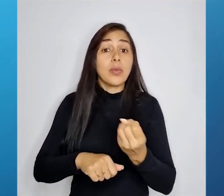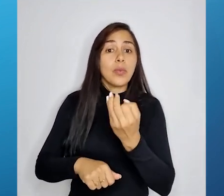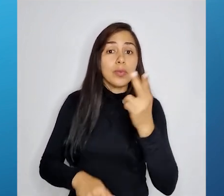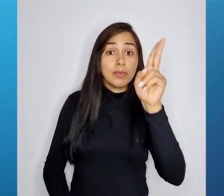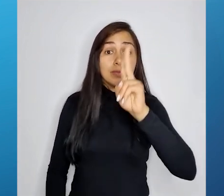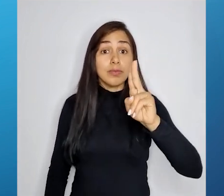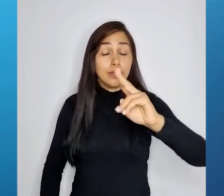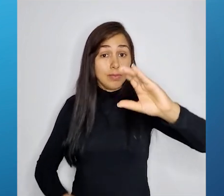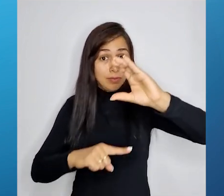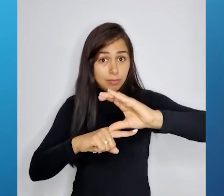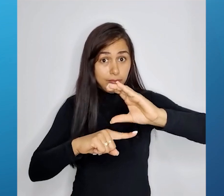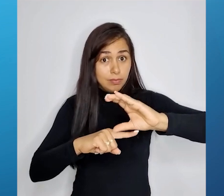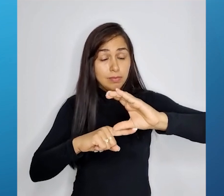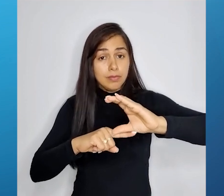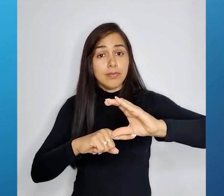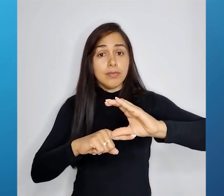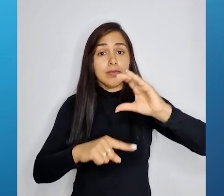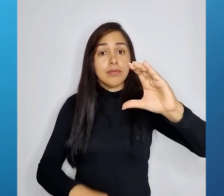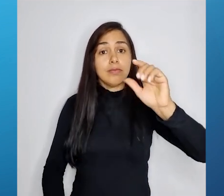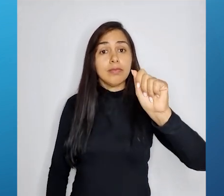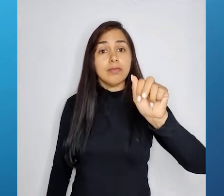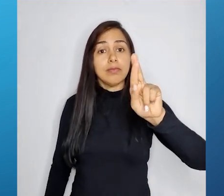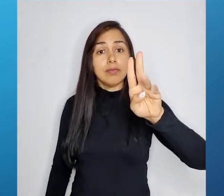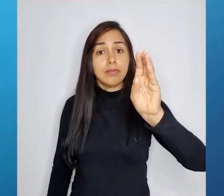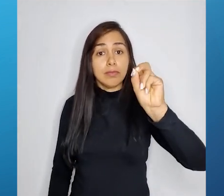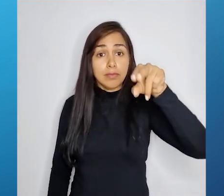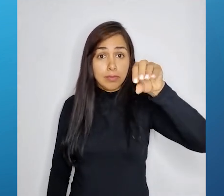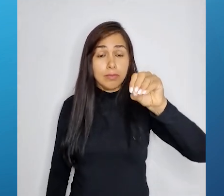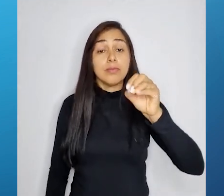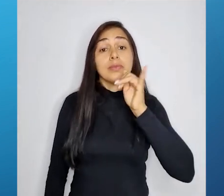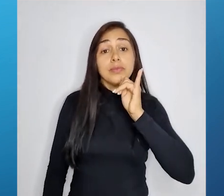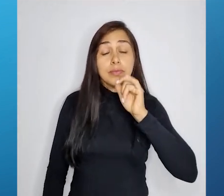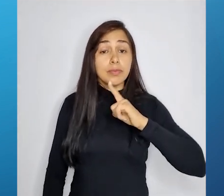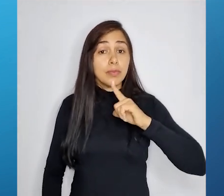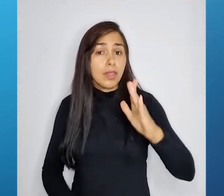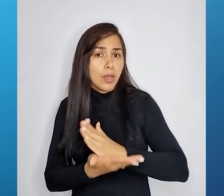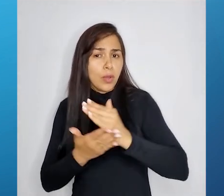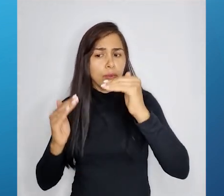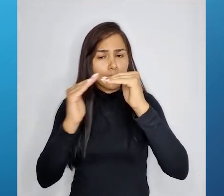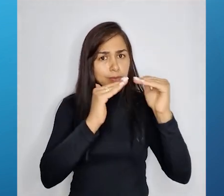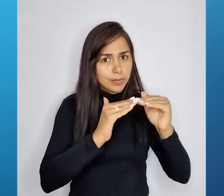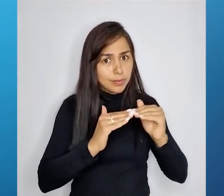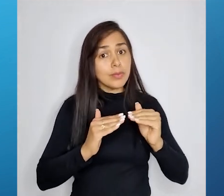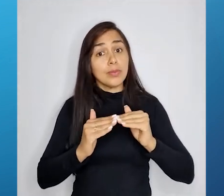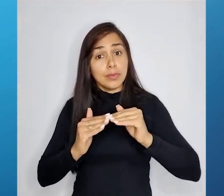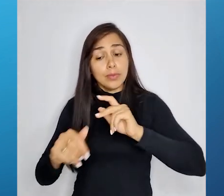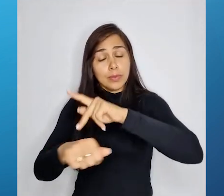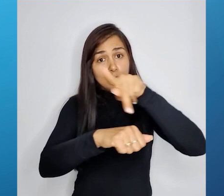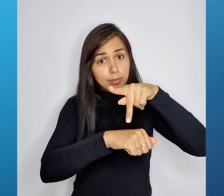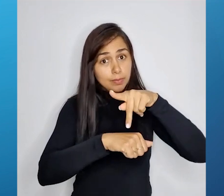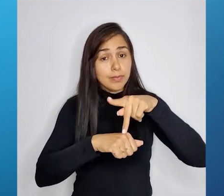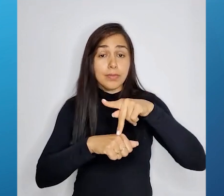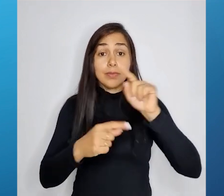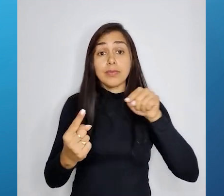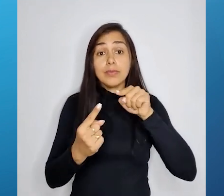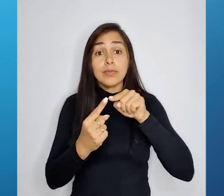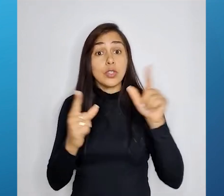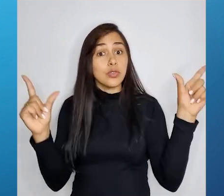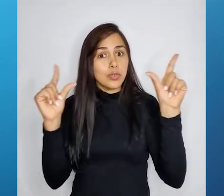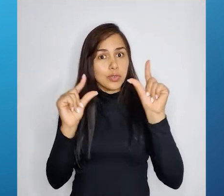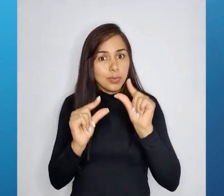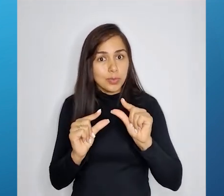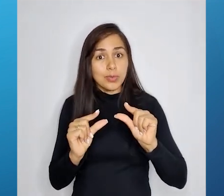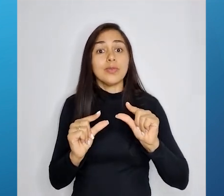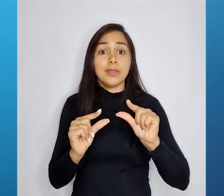convenções que foram realizadas ao longo do tempo, nós temos alguns acordos relacionados aos países diminuírem a emissão. Quando ele